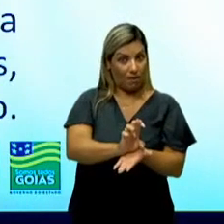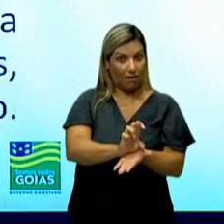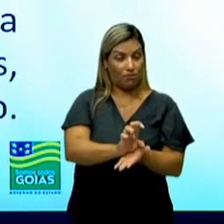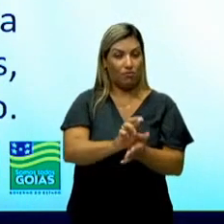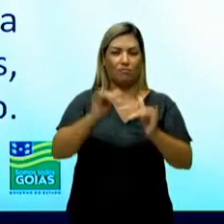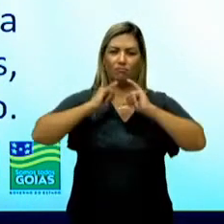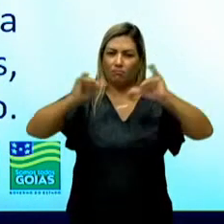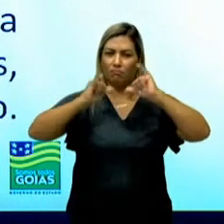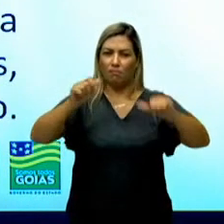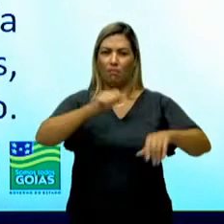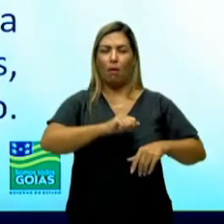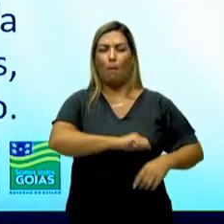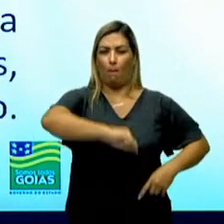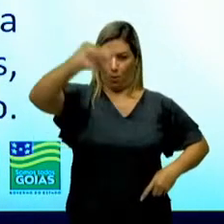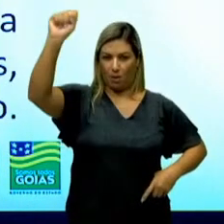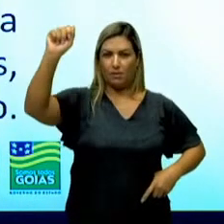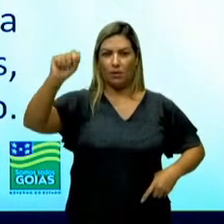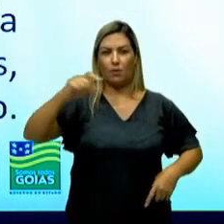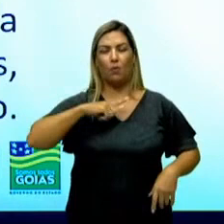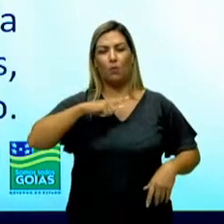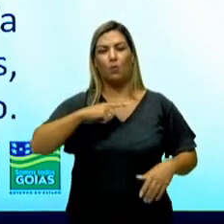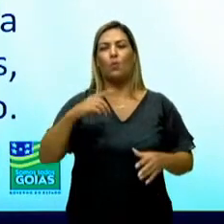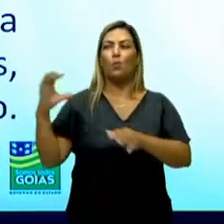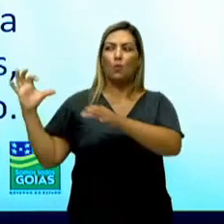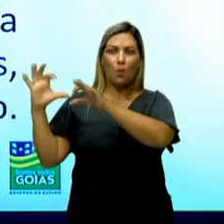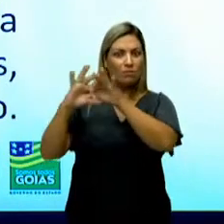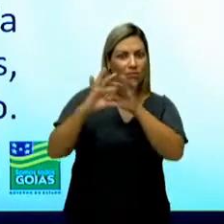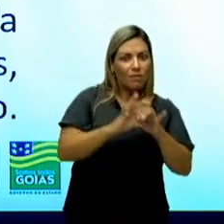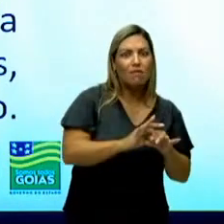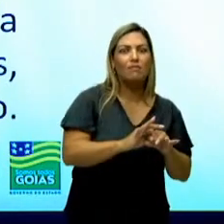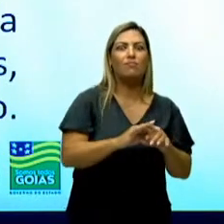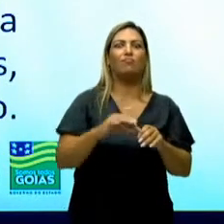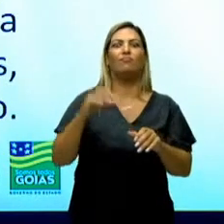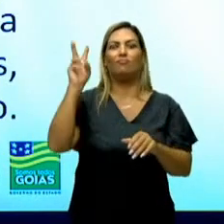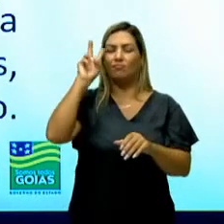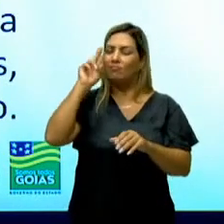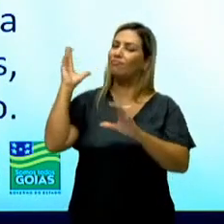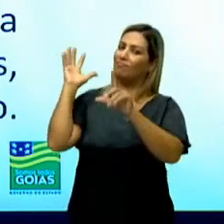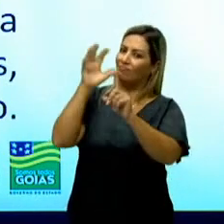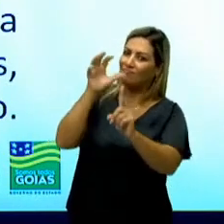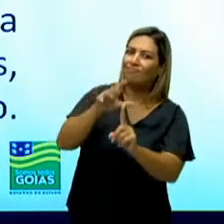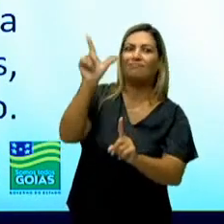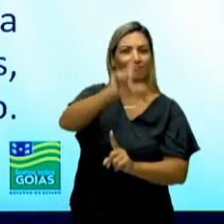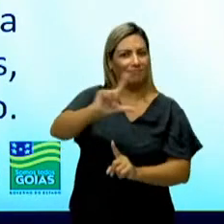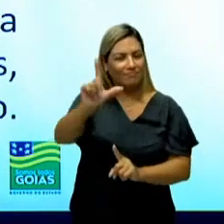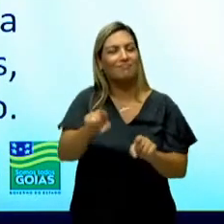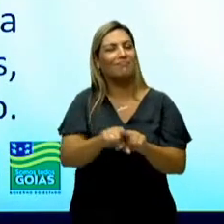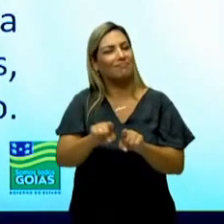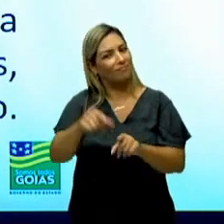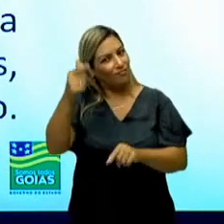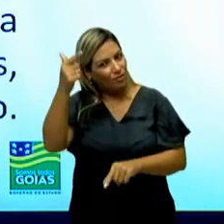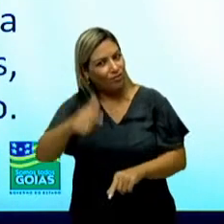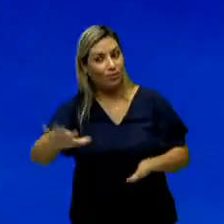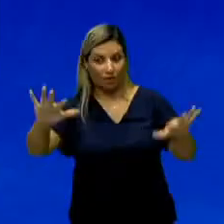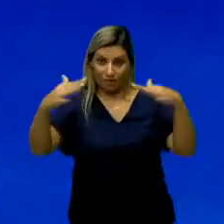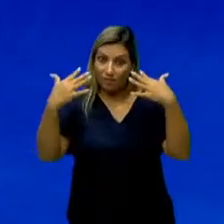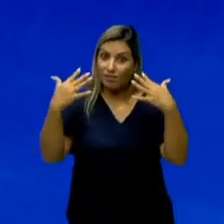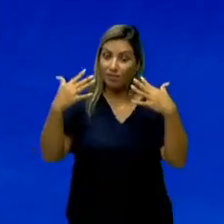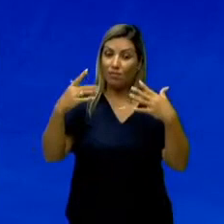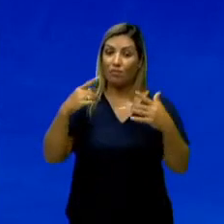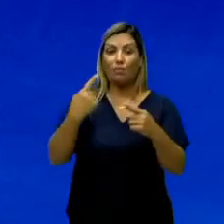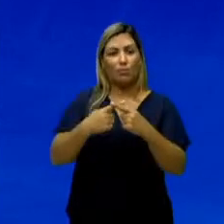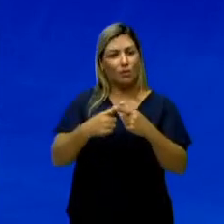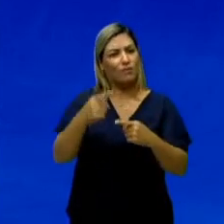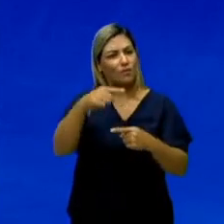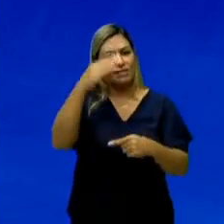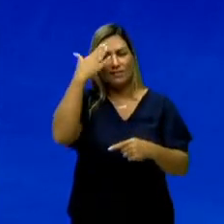Proclamação da República. Como que o contexto histórico influencia na literatura. Mais uma vez, eu chamo a sua atenção para